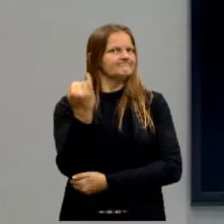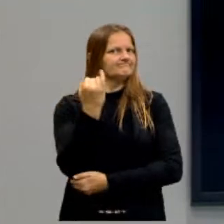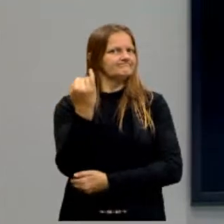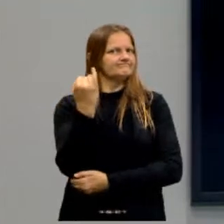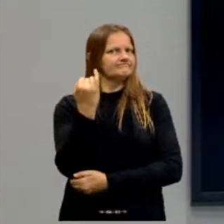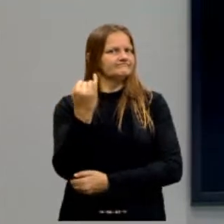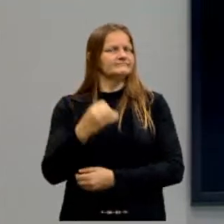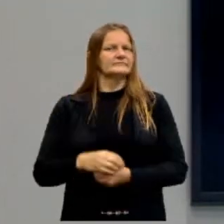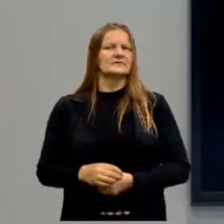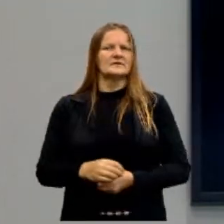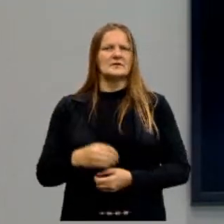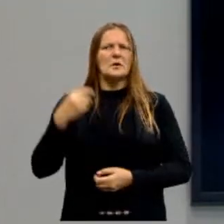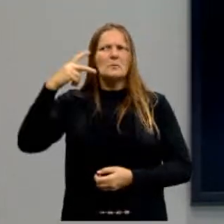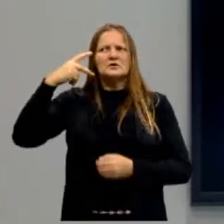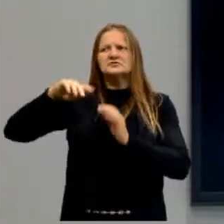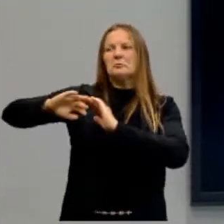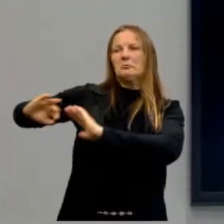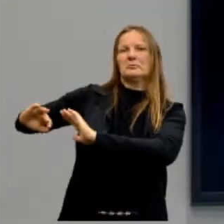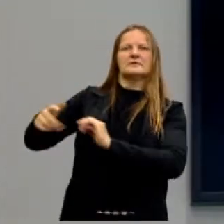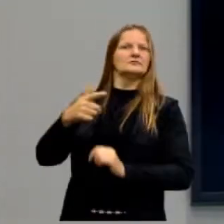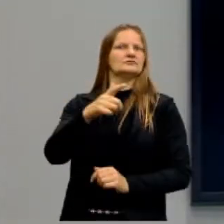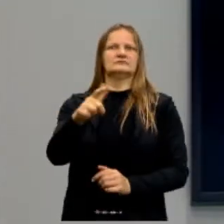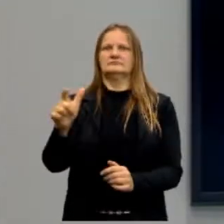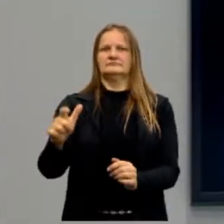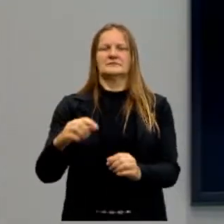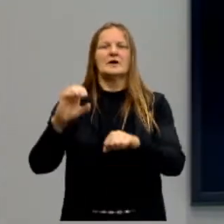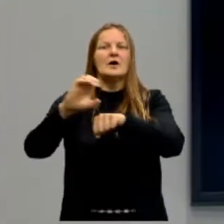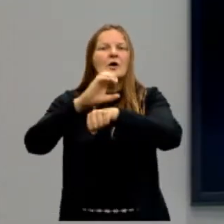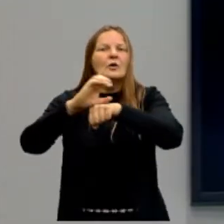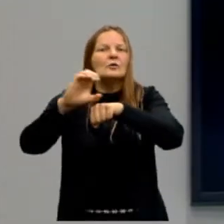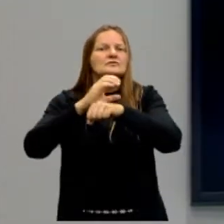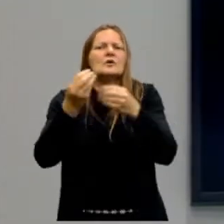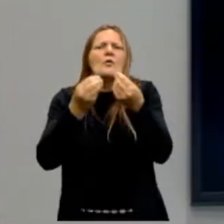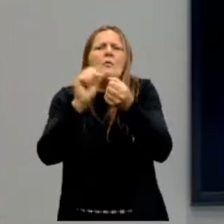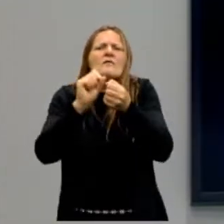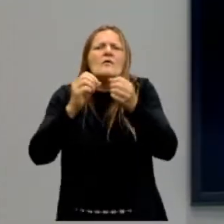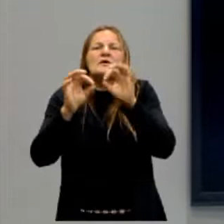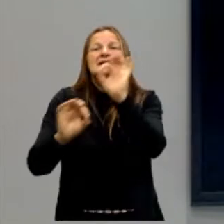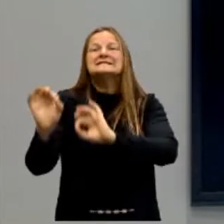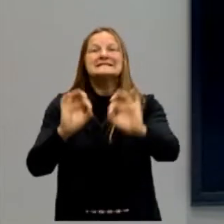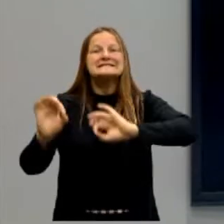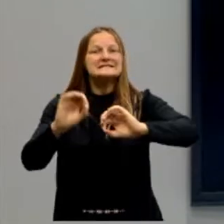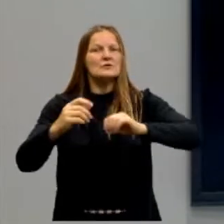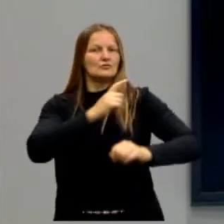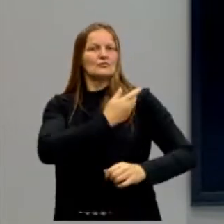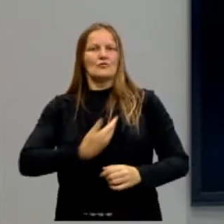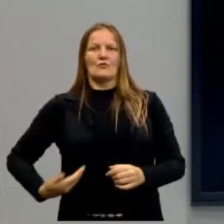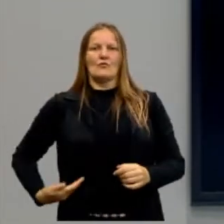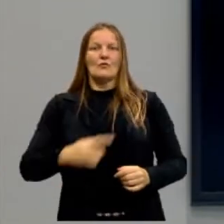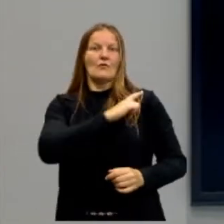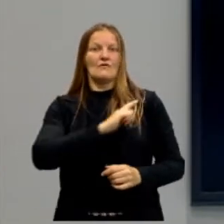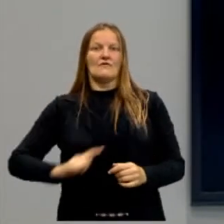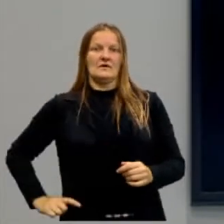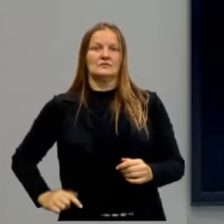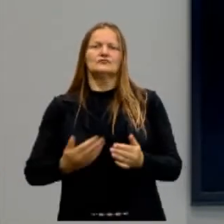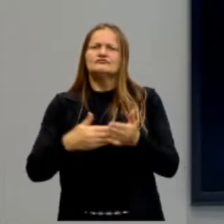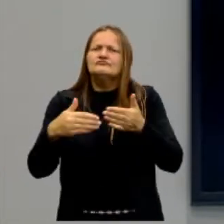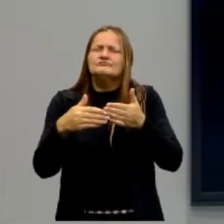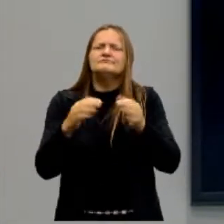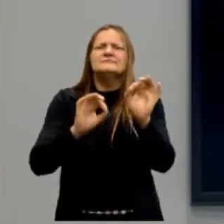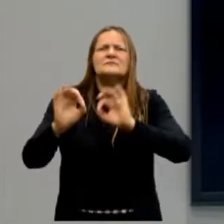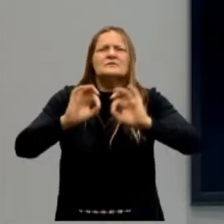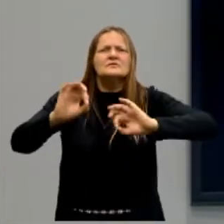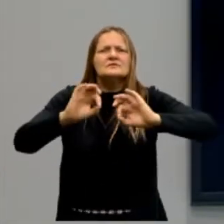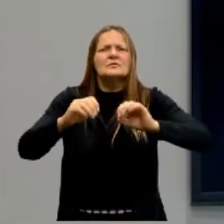podemos ficar sem ela. A constituição de governos, a organização de governos e a